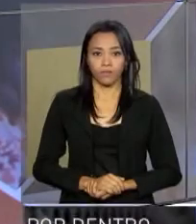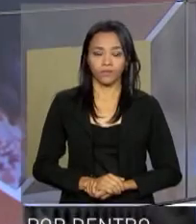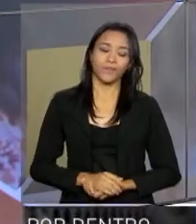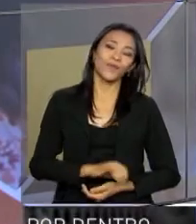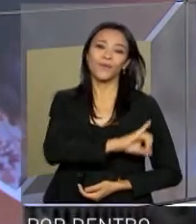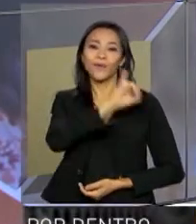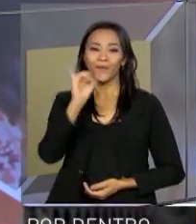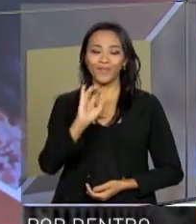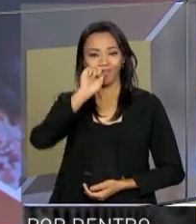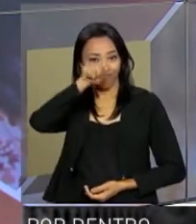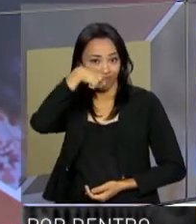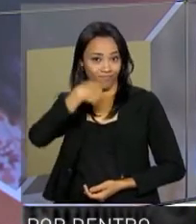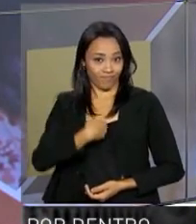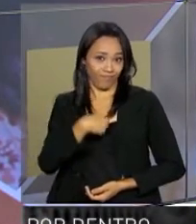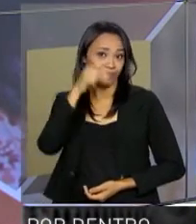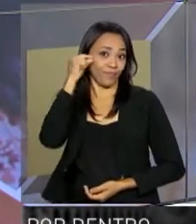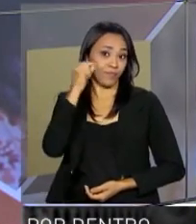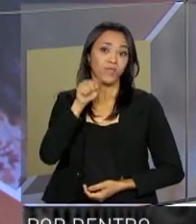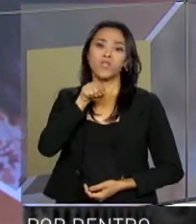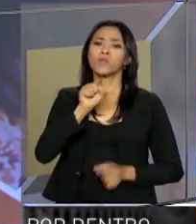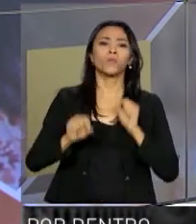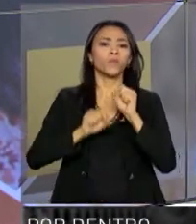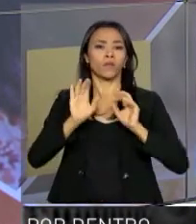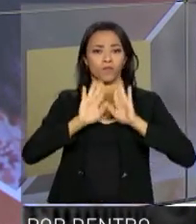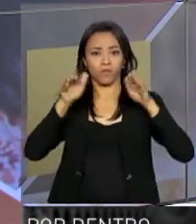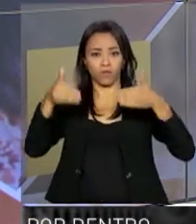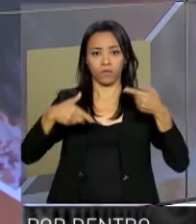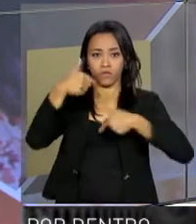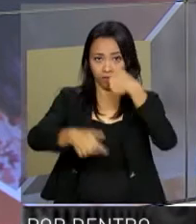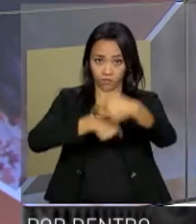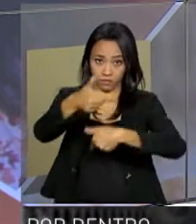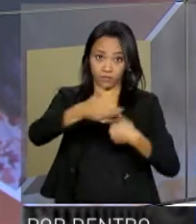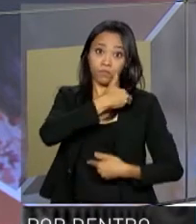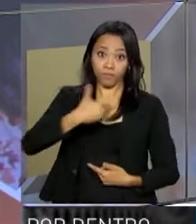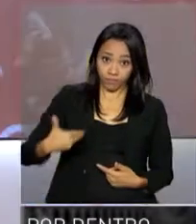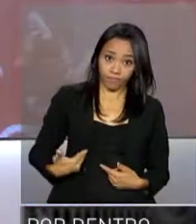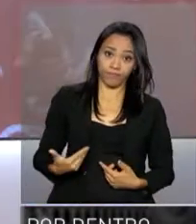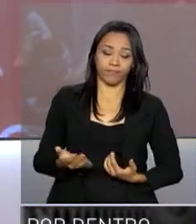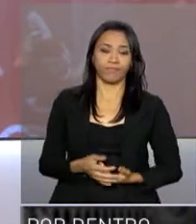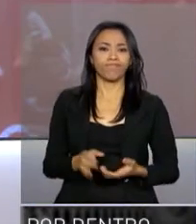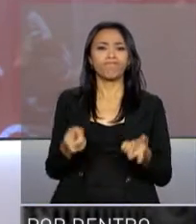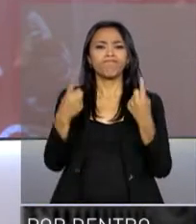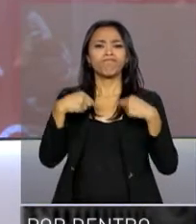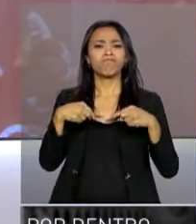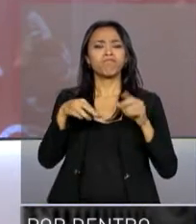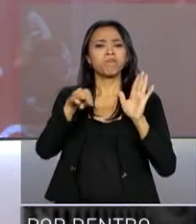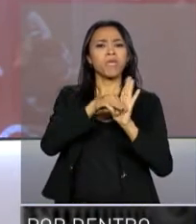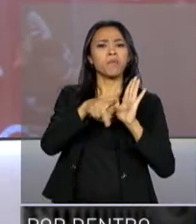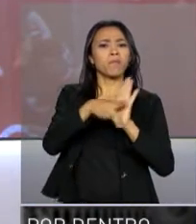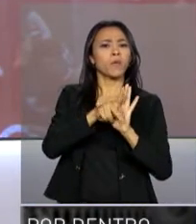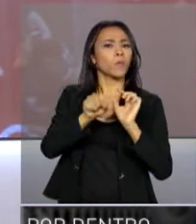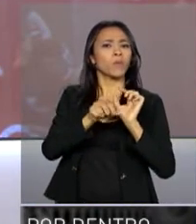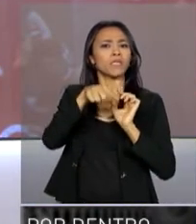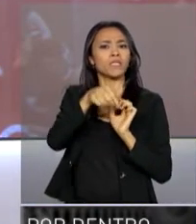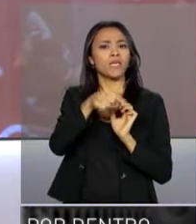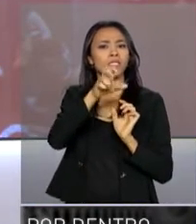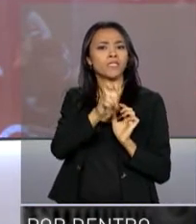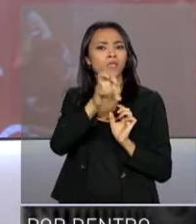Olá, eu sou Renata Corsini e este é o programa Por Dentro do Governo. A medida provisória